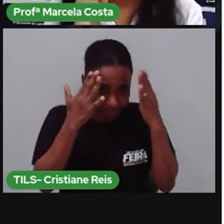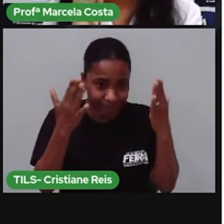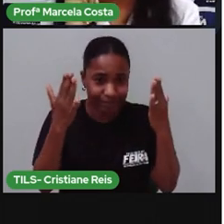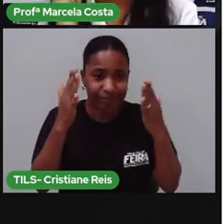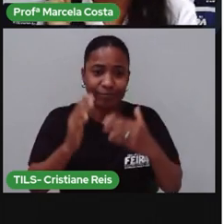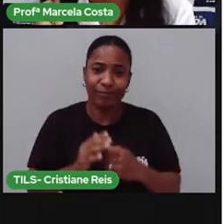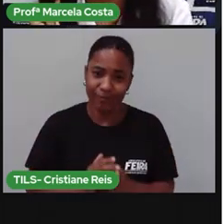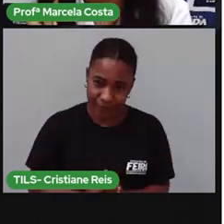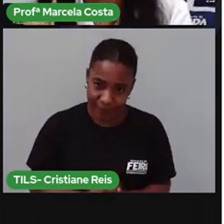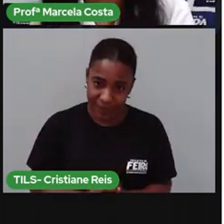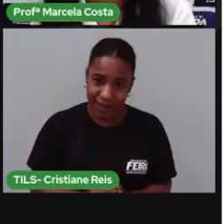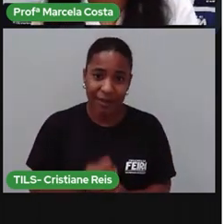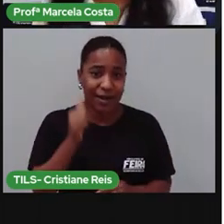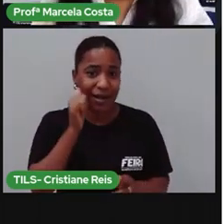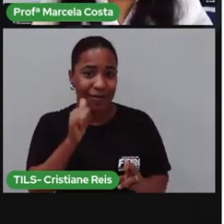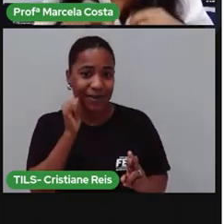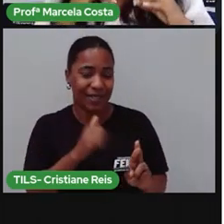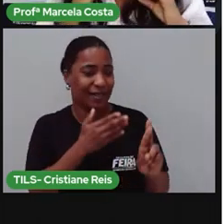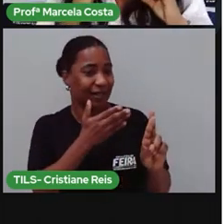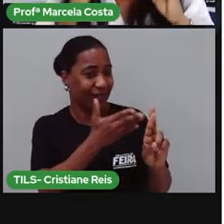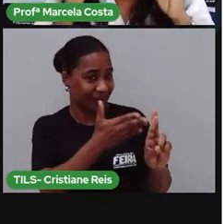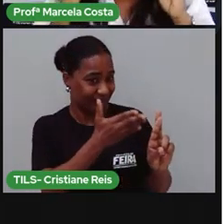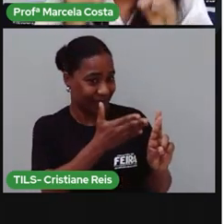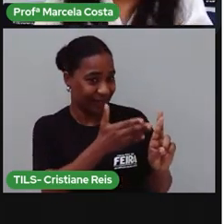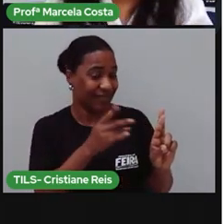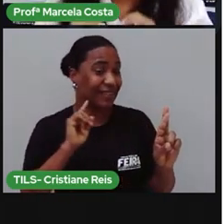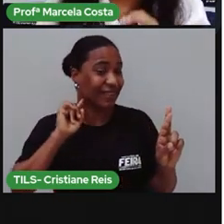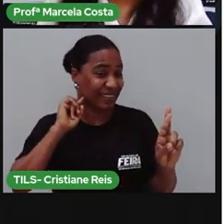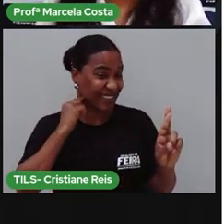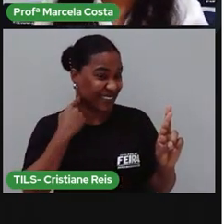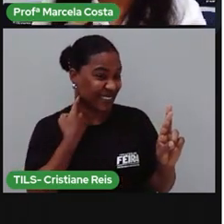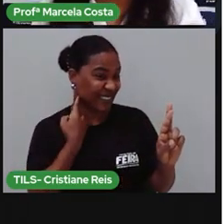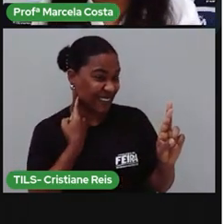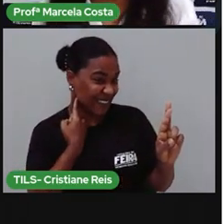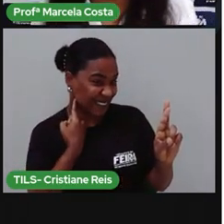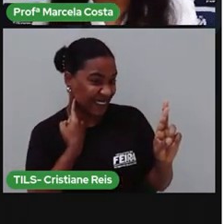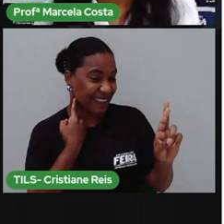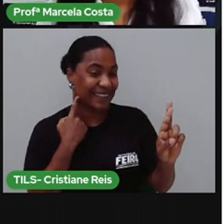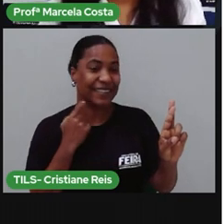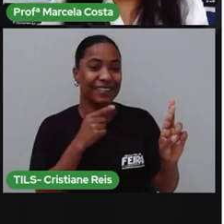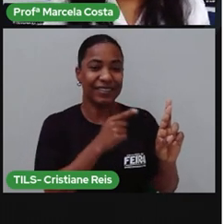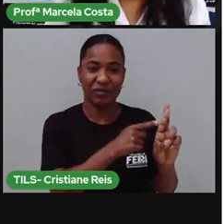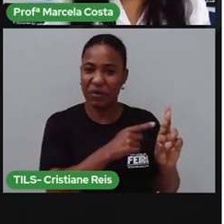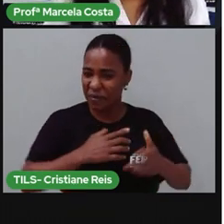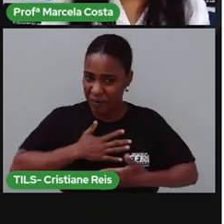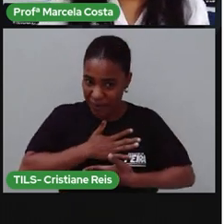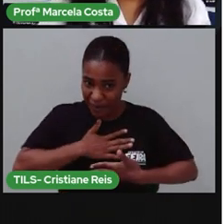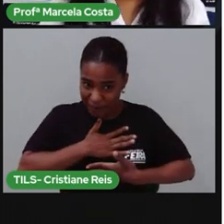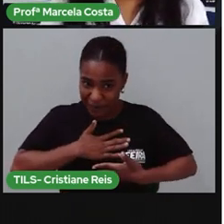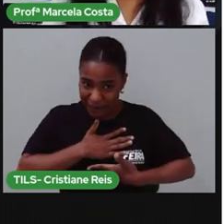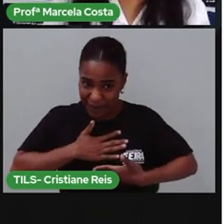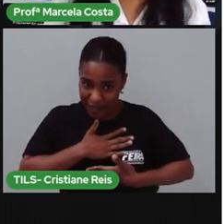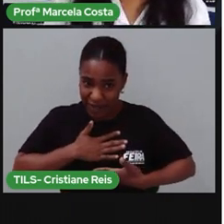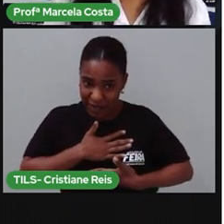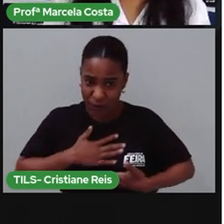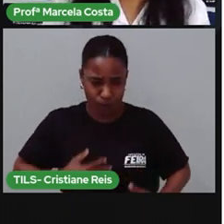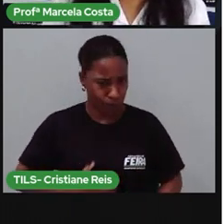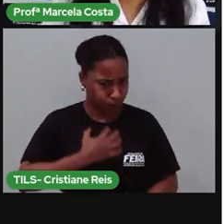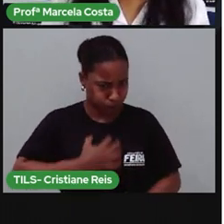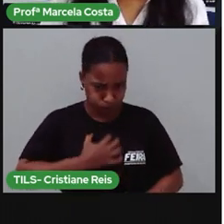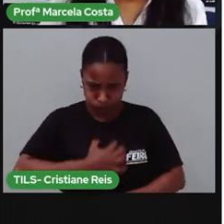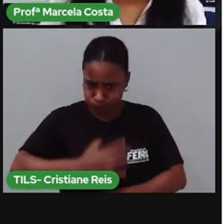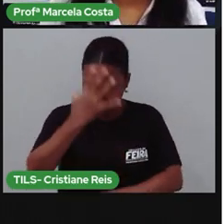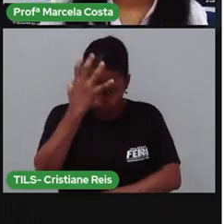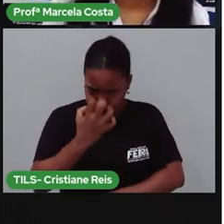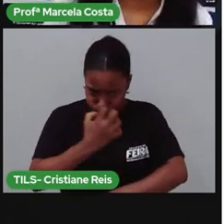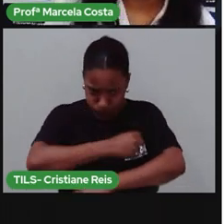Raimunda Sosmunda, não queria nem ouvir falar em tomar banho. Ela logo se chateava.